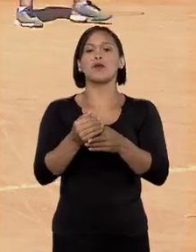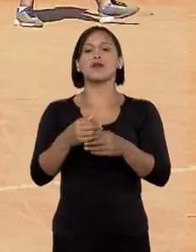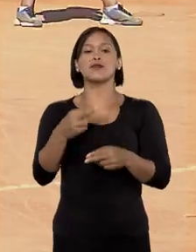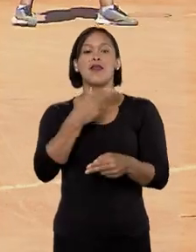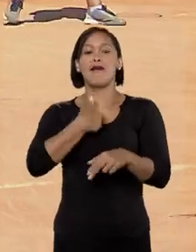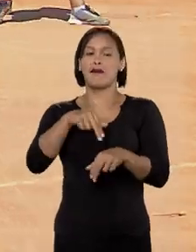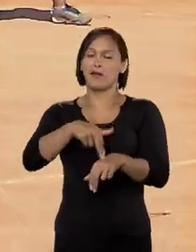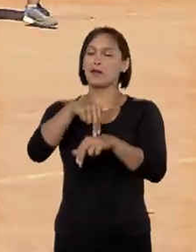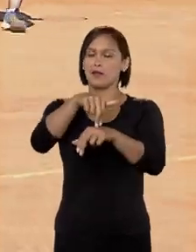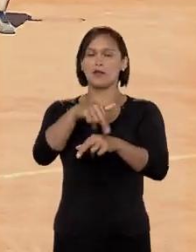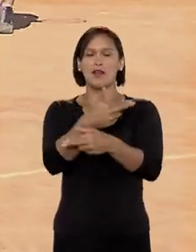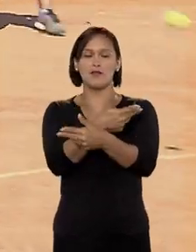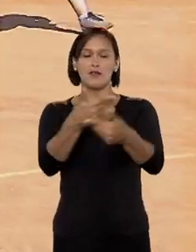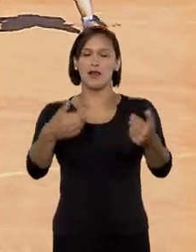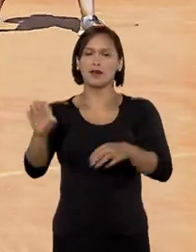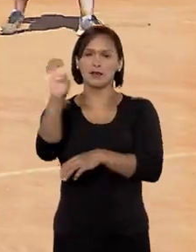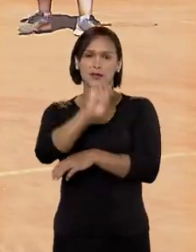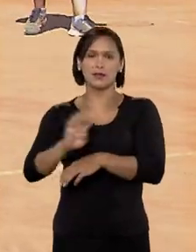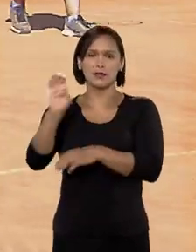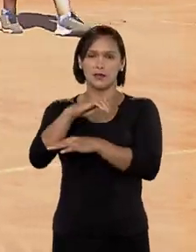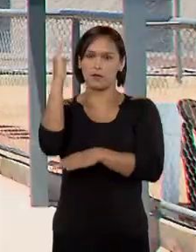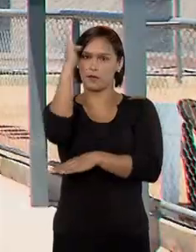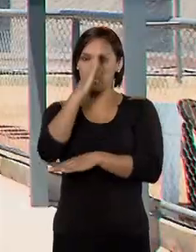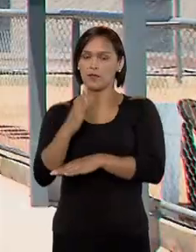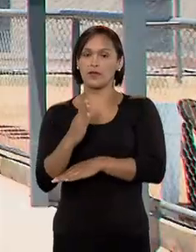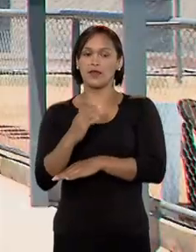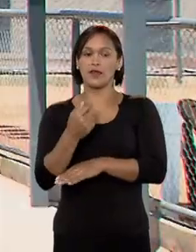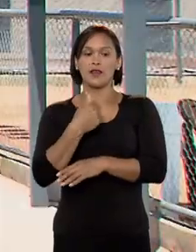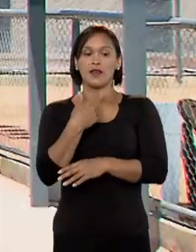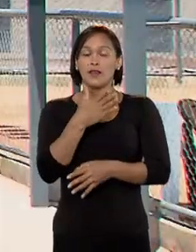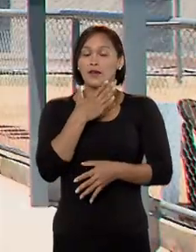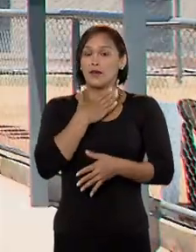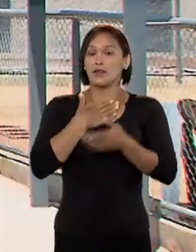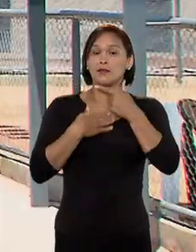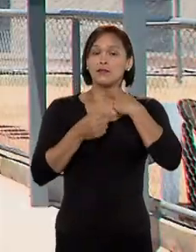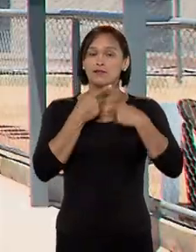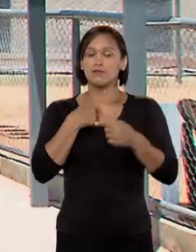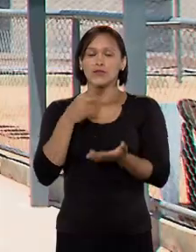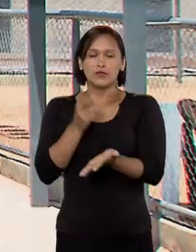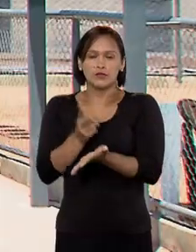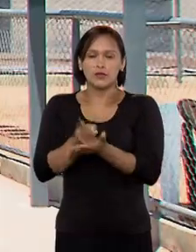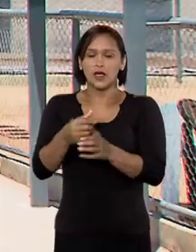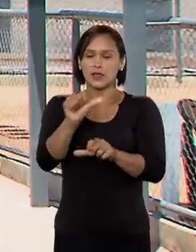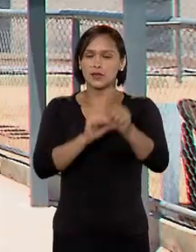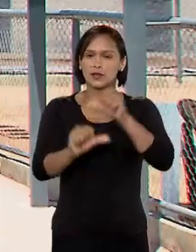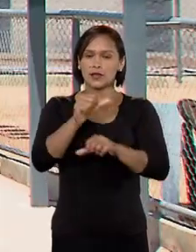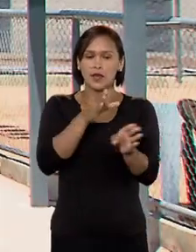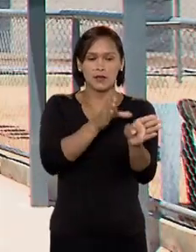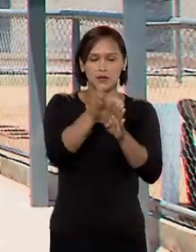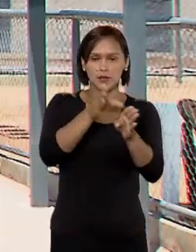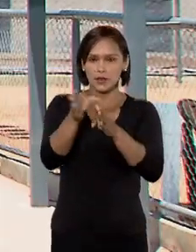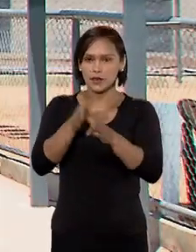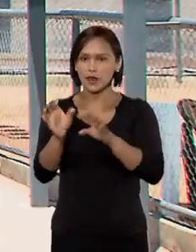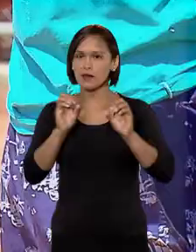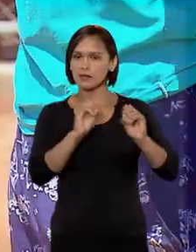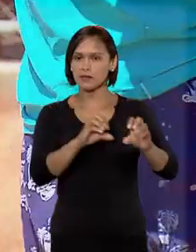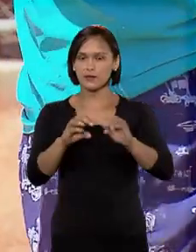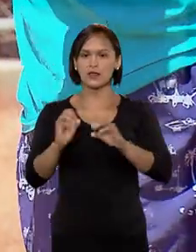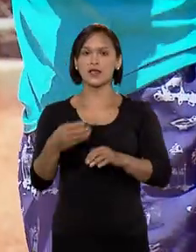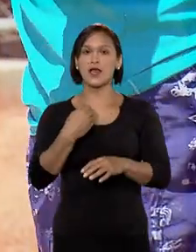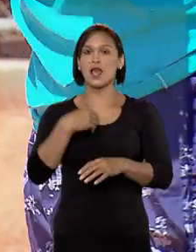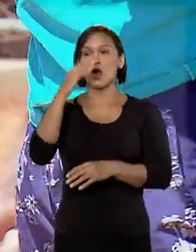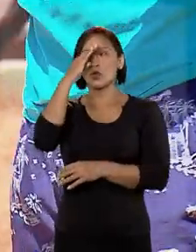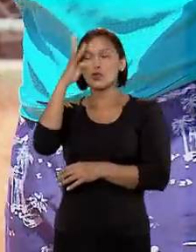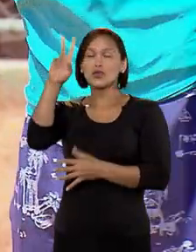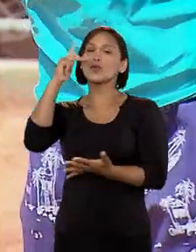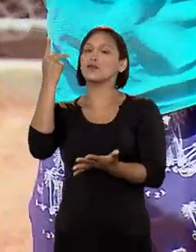em muitas áreas do país. E aí, aquele gosto de poder passar o conhecimento que eu recebi. O